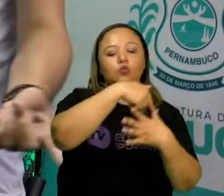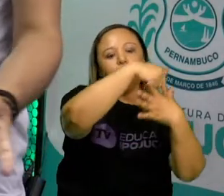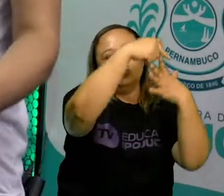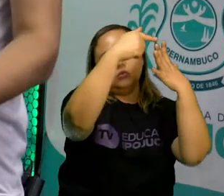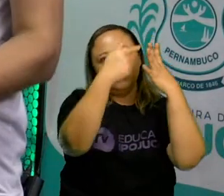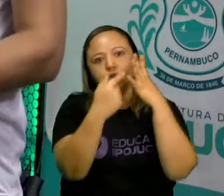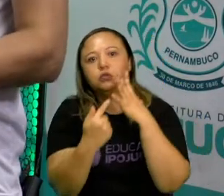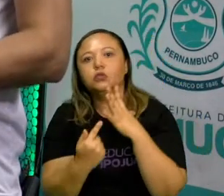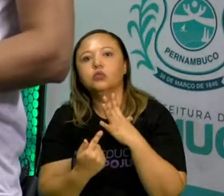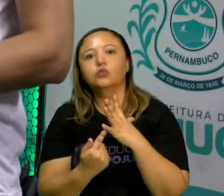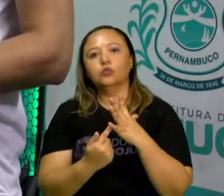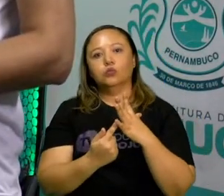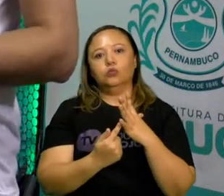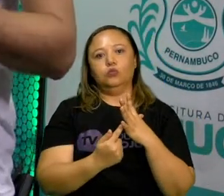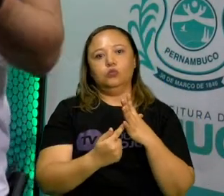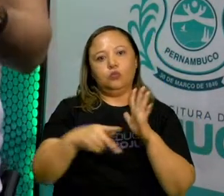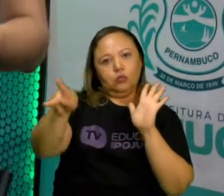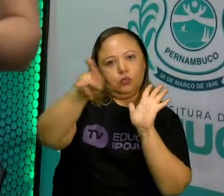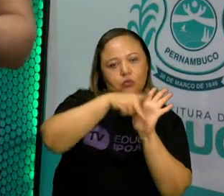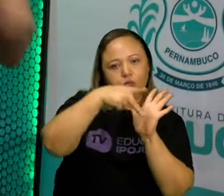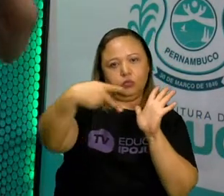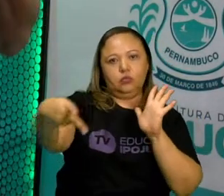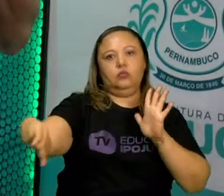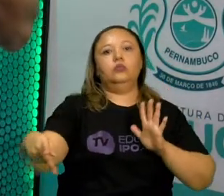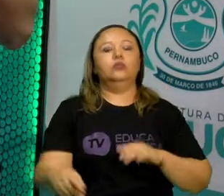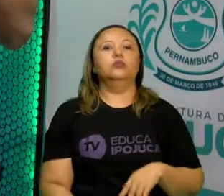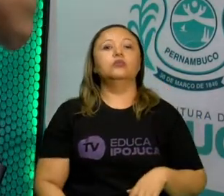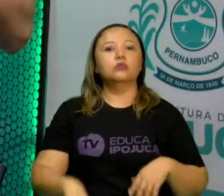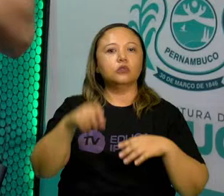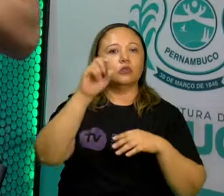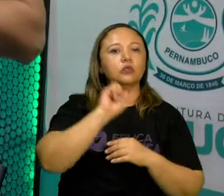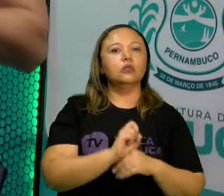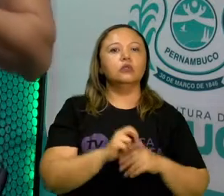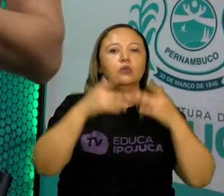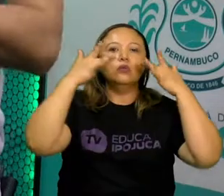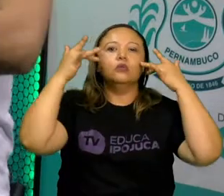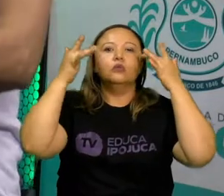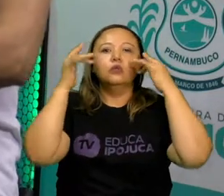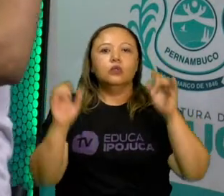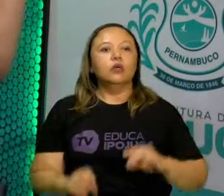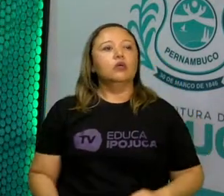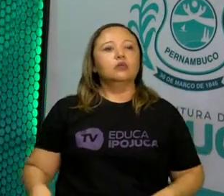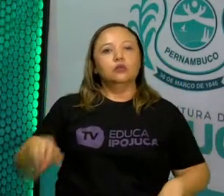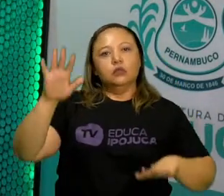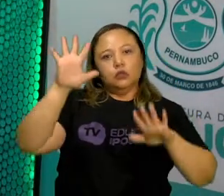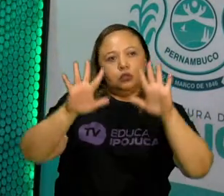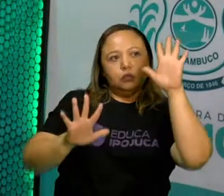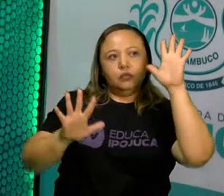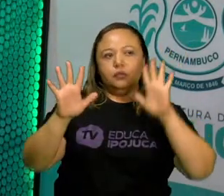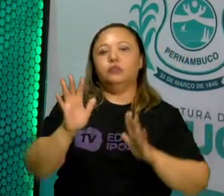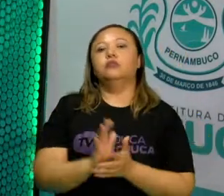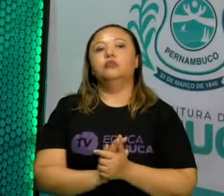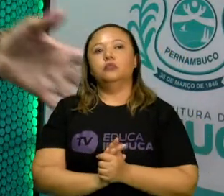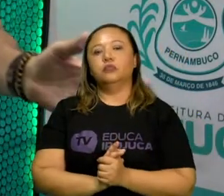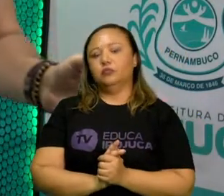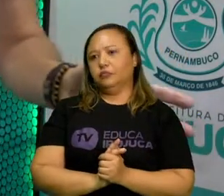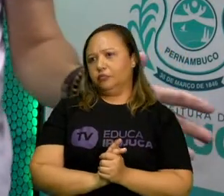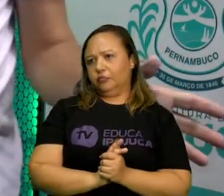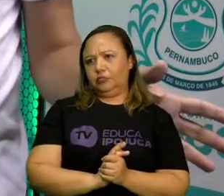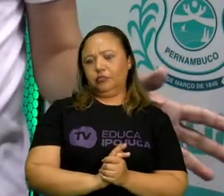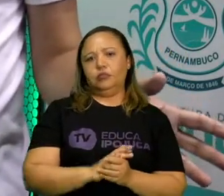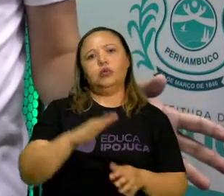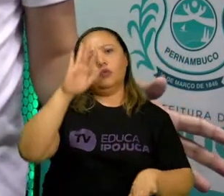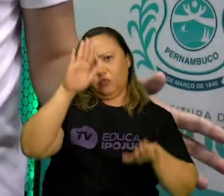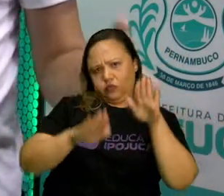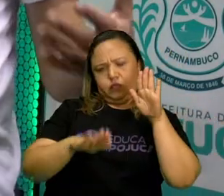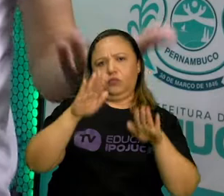o teatro de sombras. E a história é a sua criatividade. Ah, eu posso fazer Branca de Neve